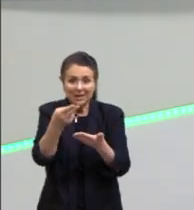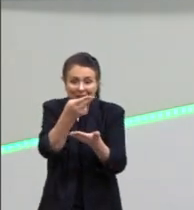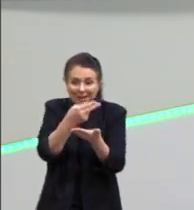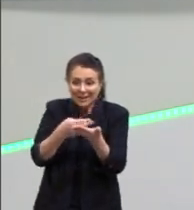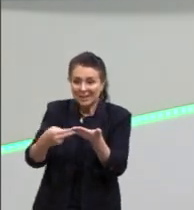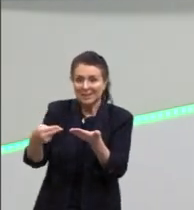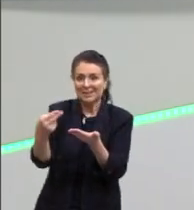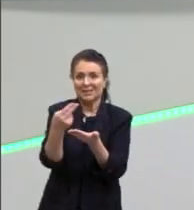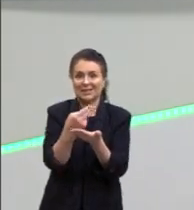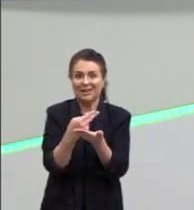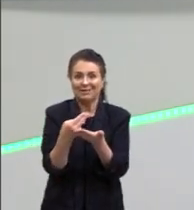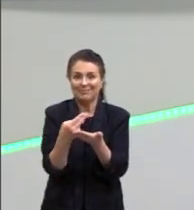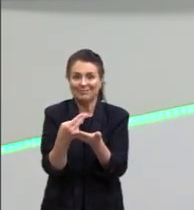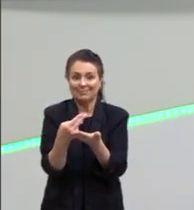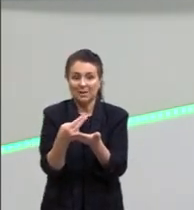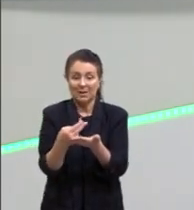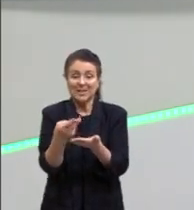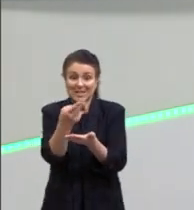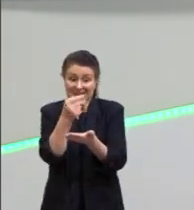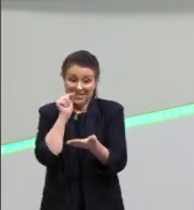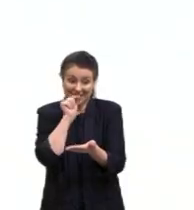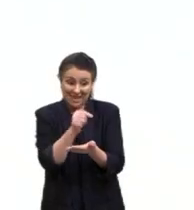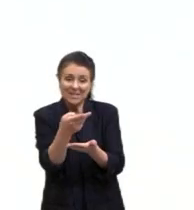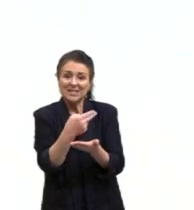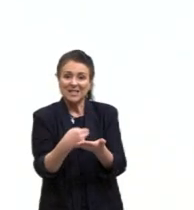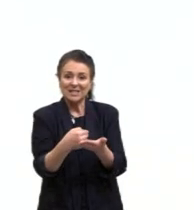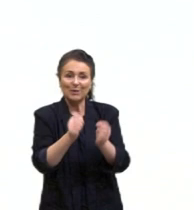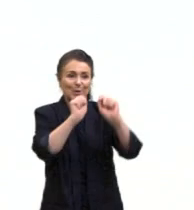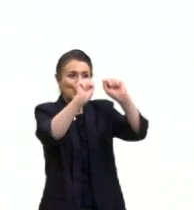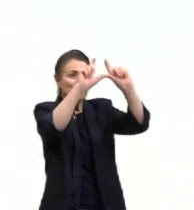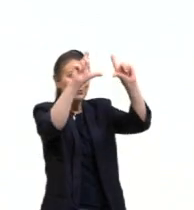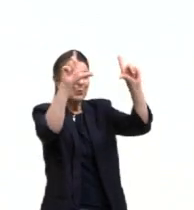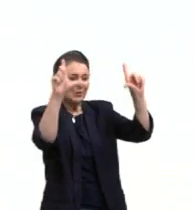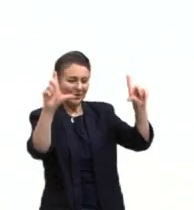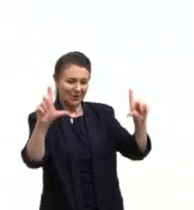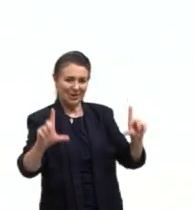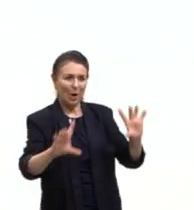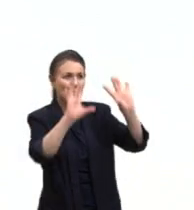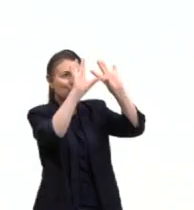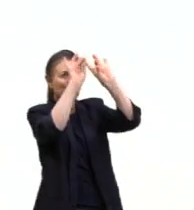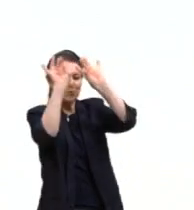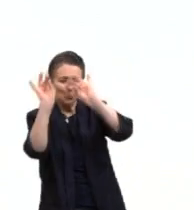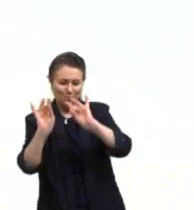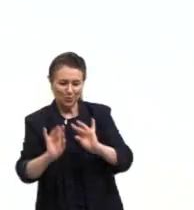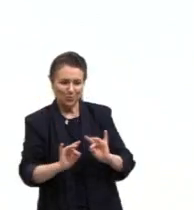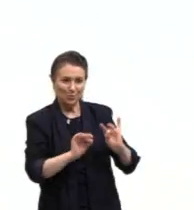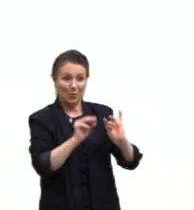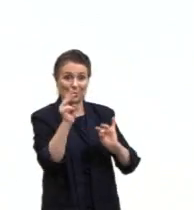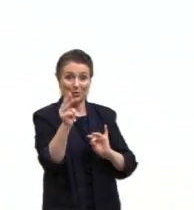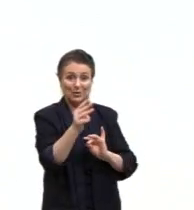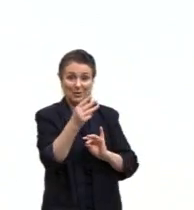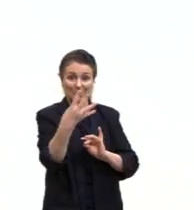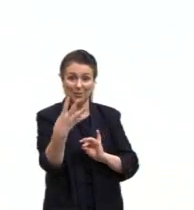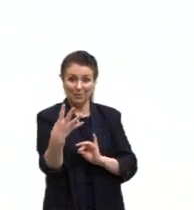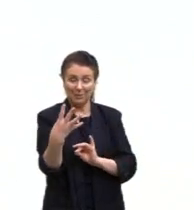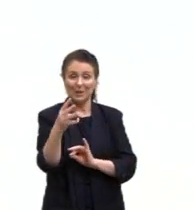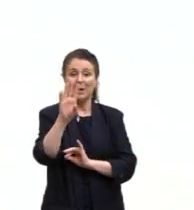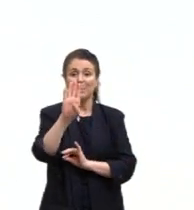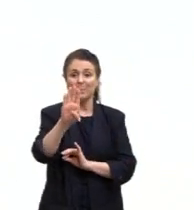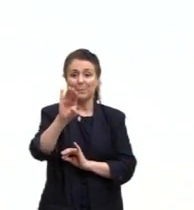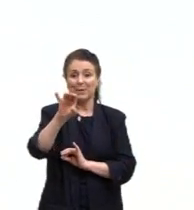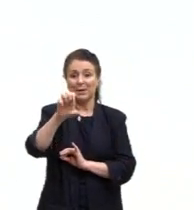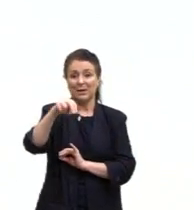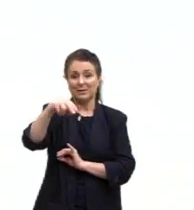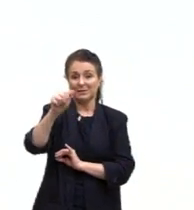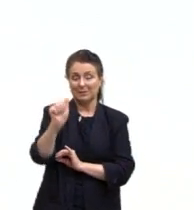desenhos, e esses desenhos ganham esse mural, então, na 34ª edição da Bienal. Outra obra que foi para a